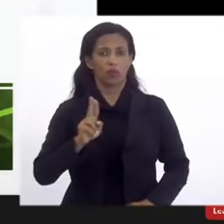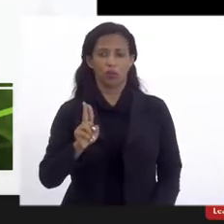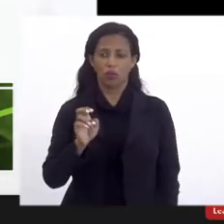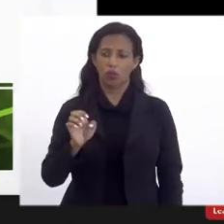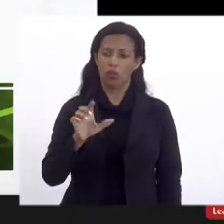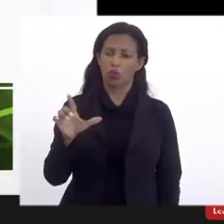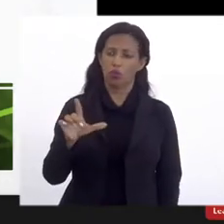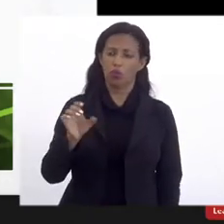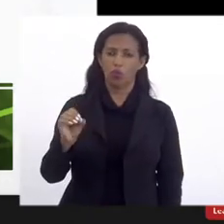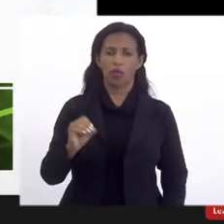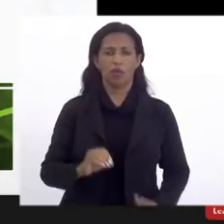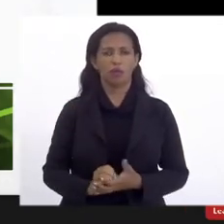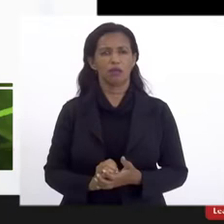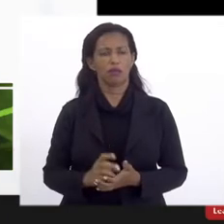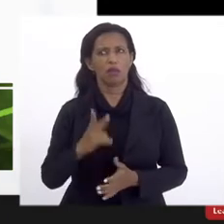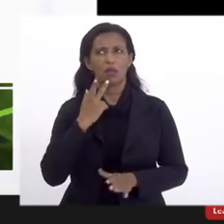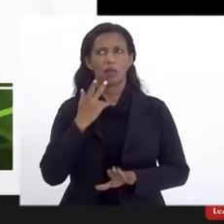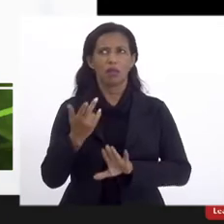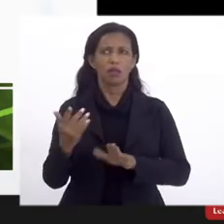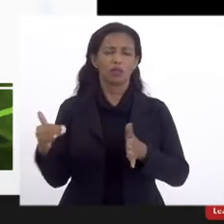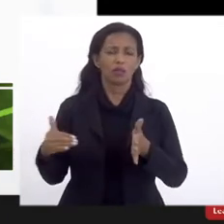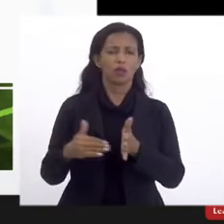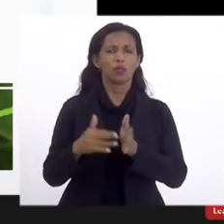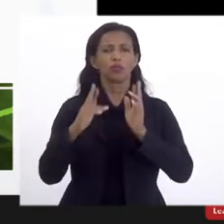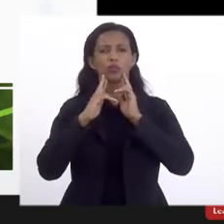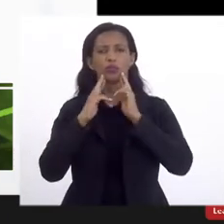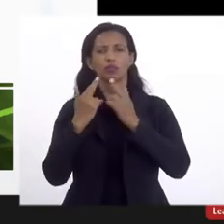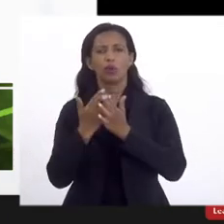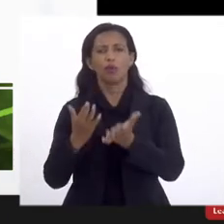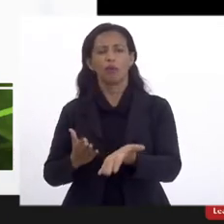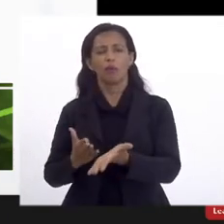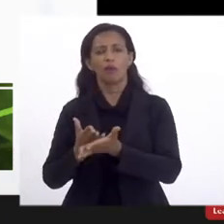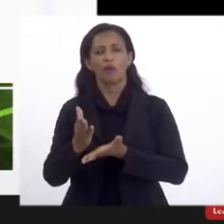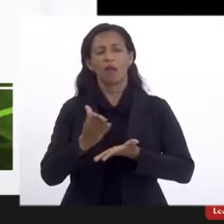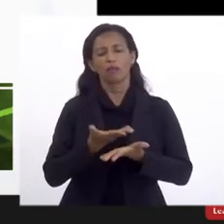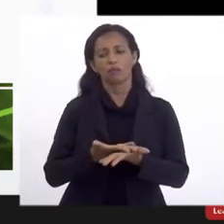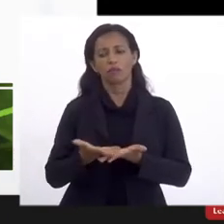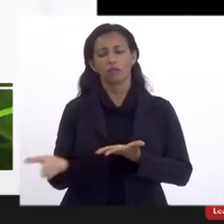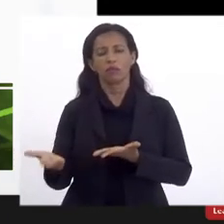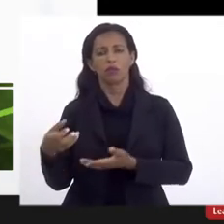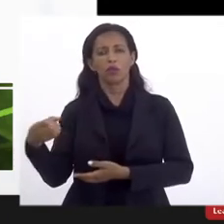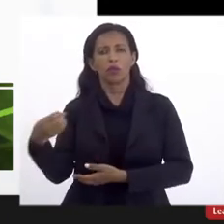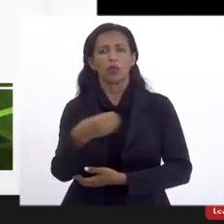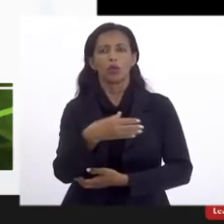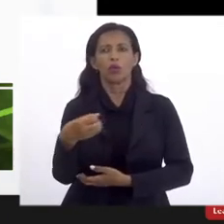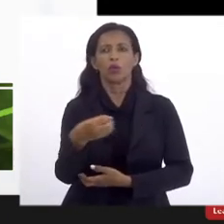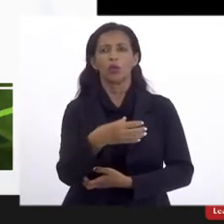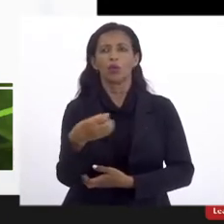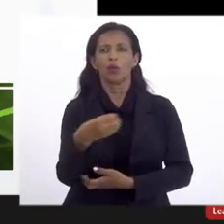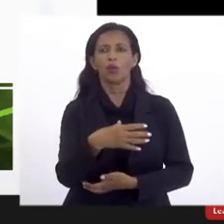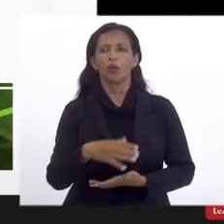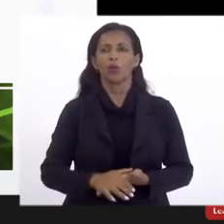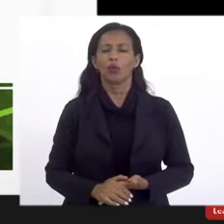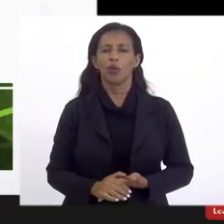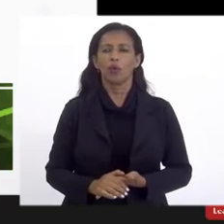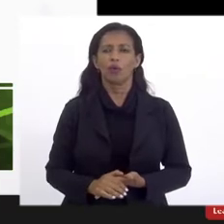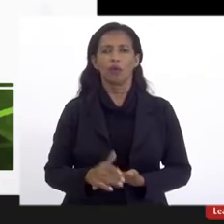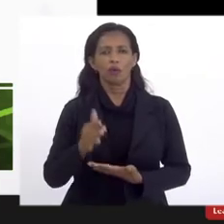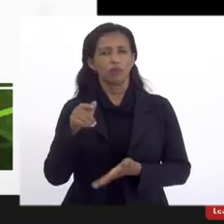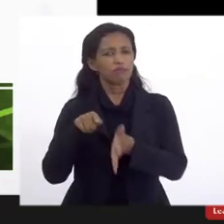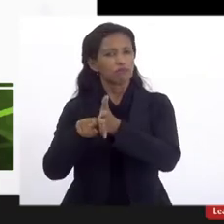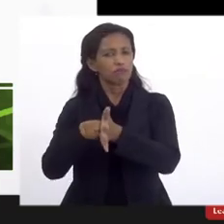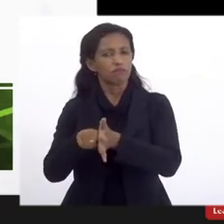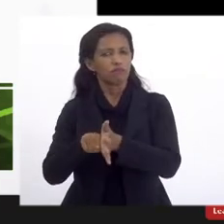venho dizer que na nossa última assembleia discentes foi aprovado o encaminhamento de uma nova consulta pública